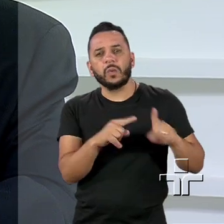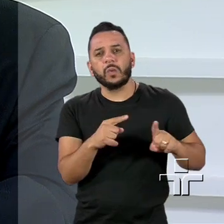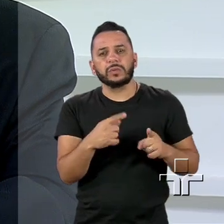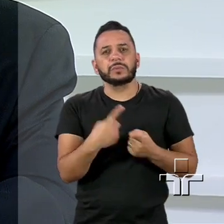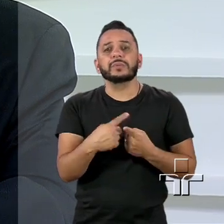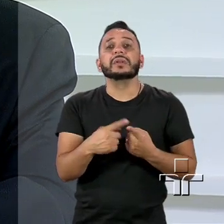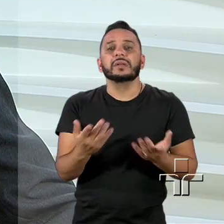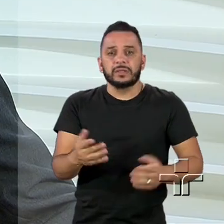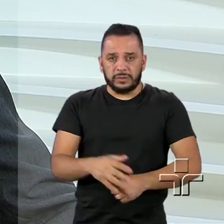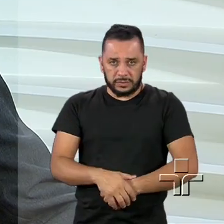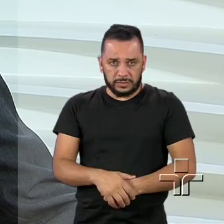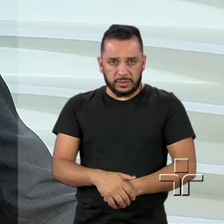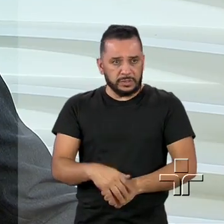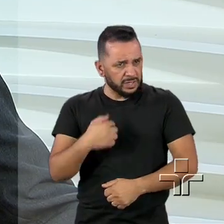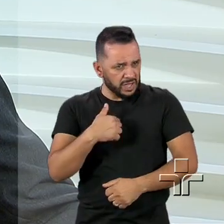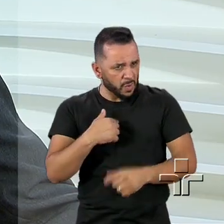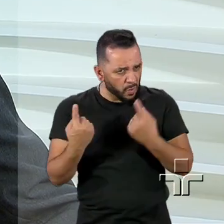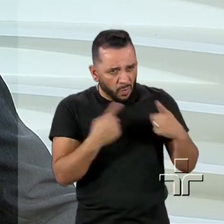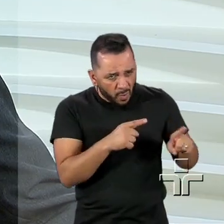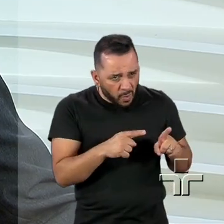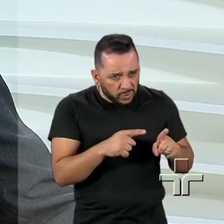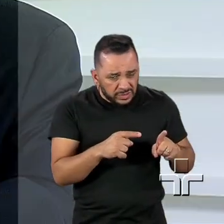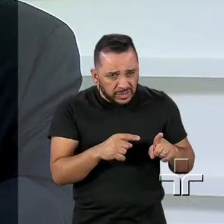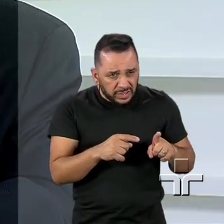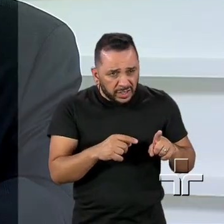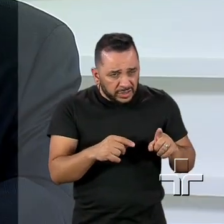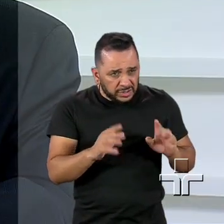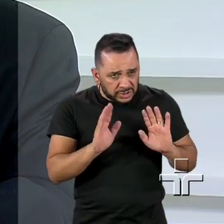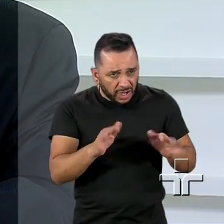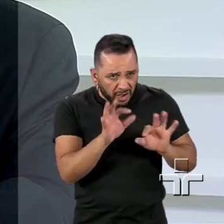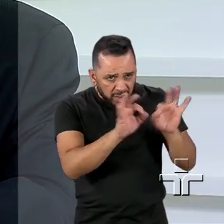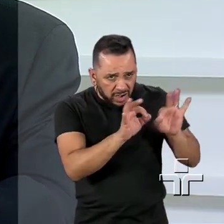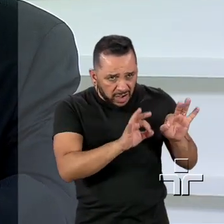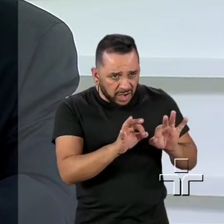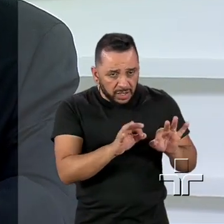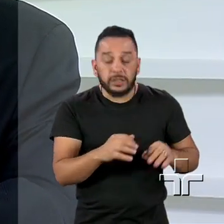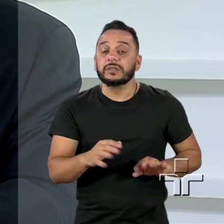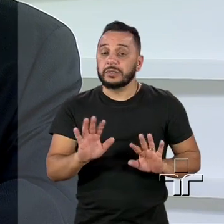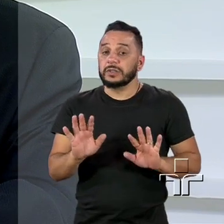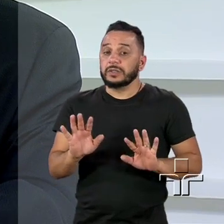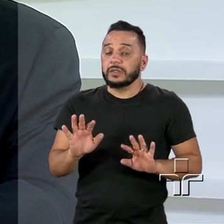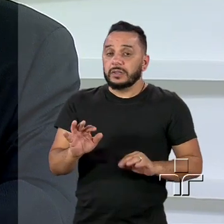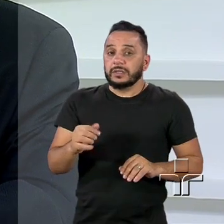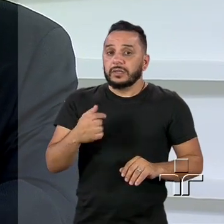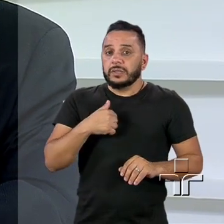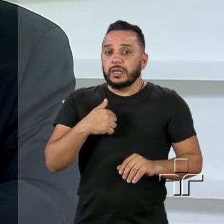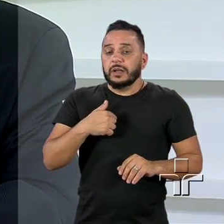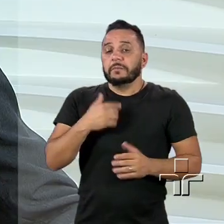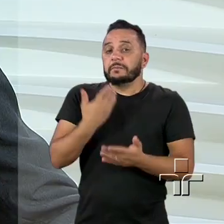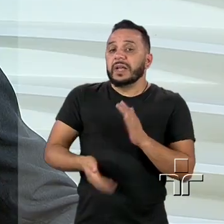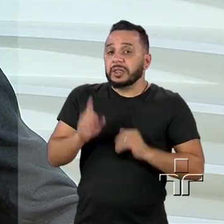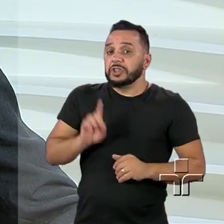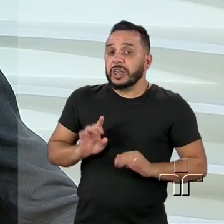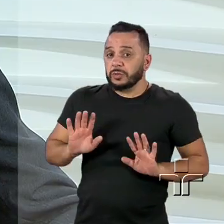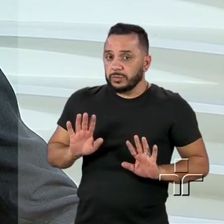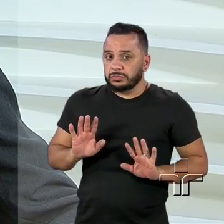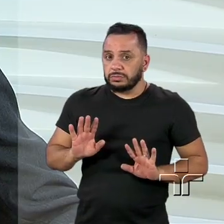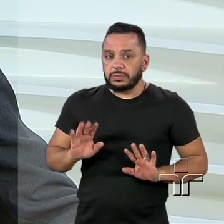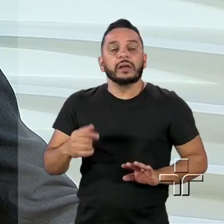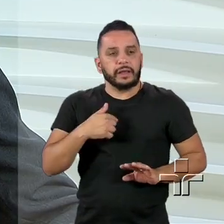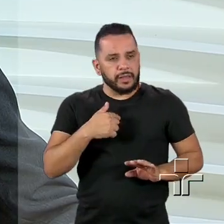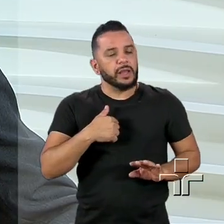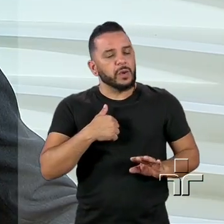O senhor falou agora... Mas quem falou que eu sou contra a modernização? É contra a reforma trabalhista. Falou que foi perda de direitos. Eu sou favorável à